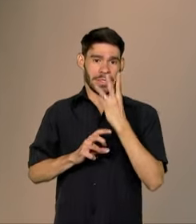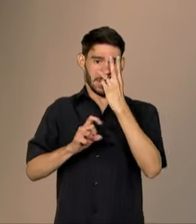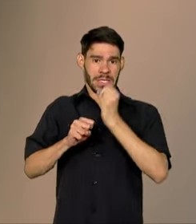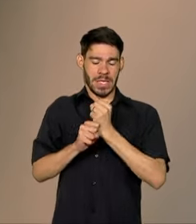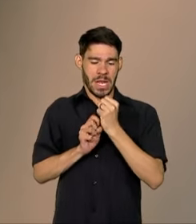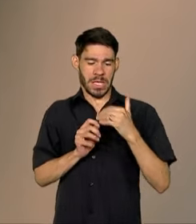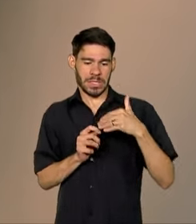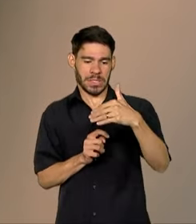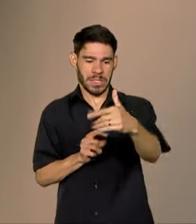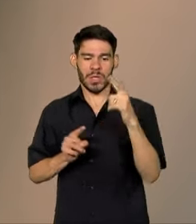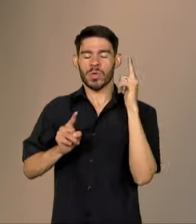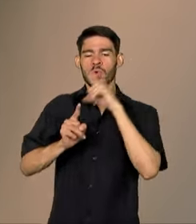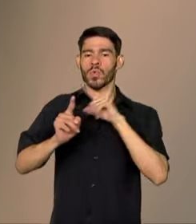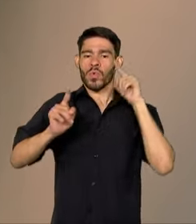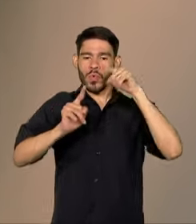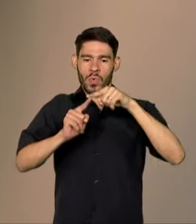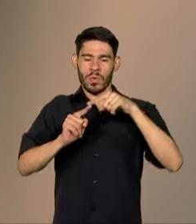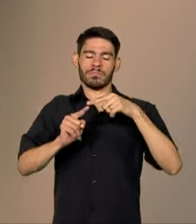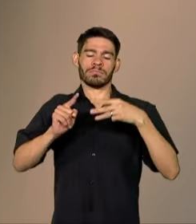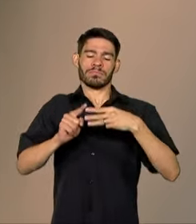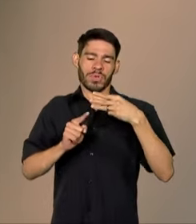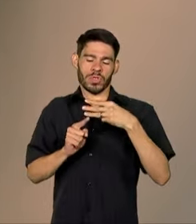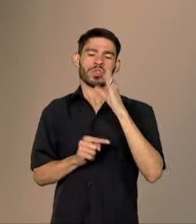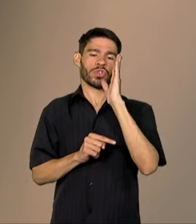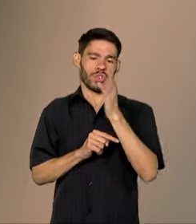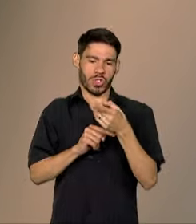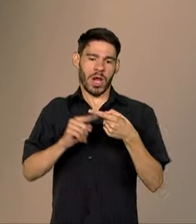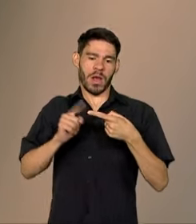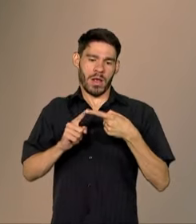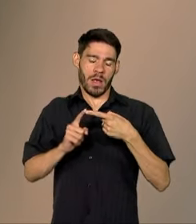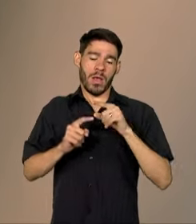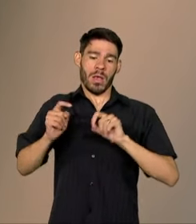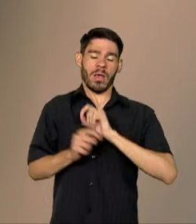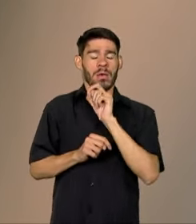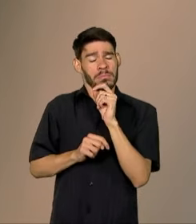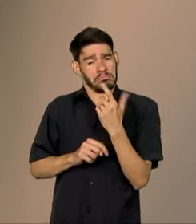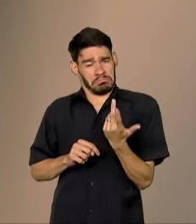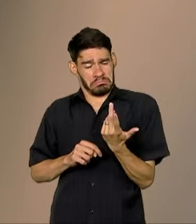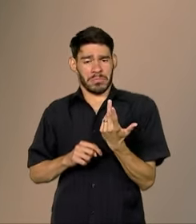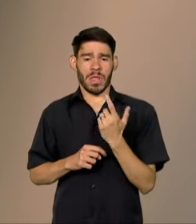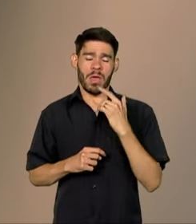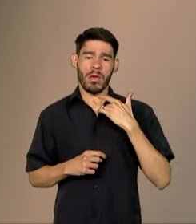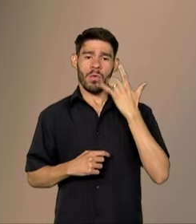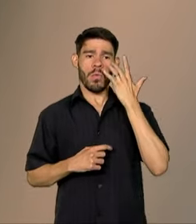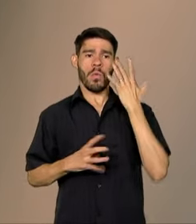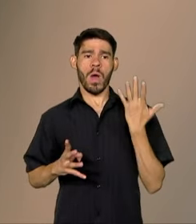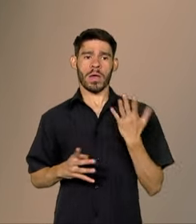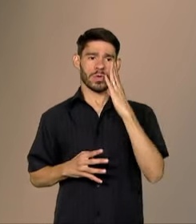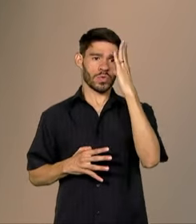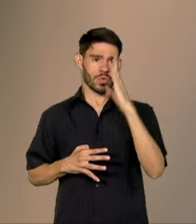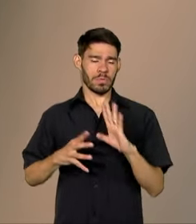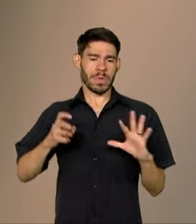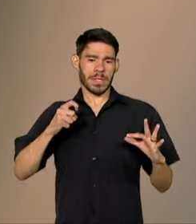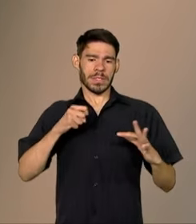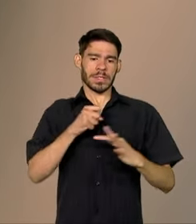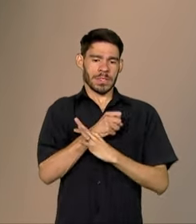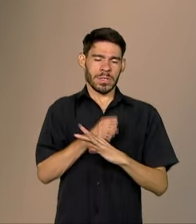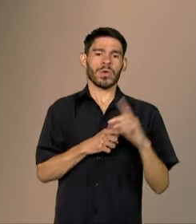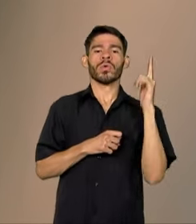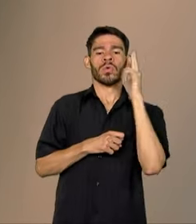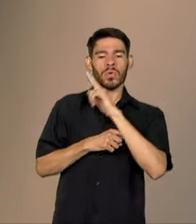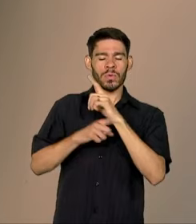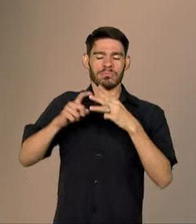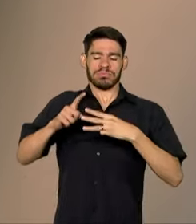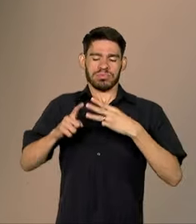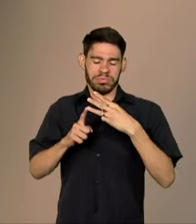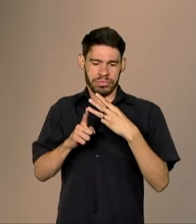para atingir as metas. Uma das 3 nós já atingimos. Portanto, eu acho que o Brasil, com segurança, atingirá as